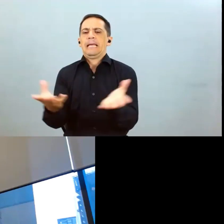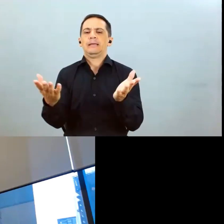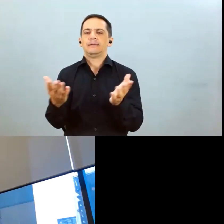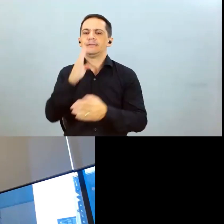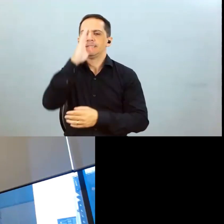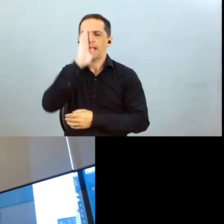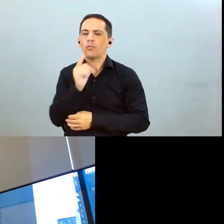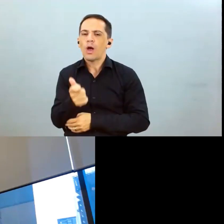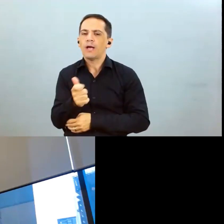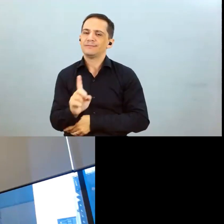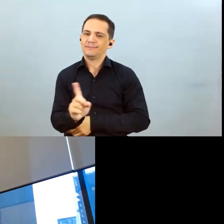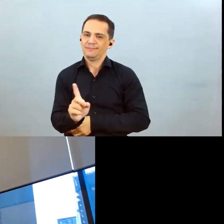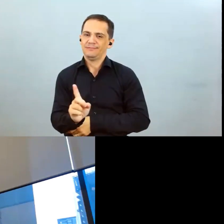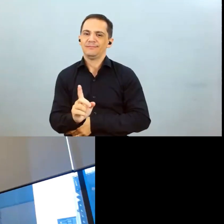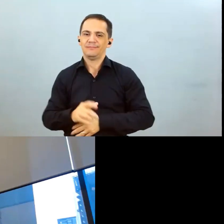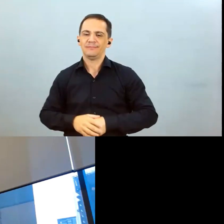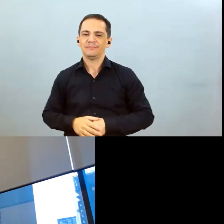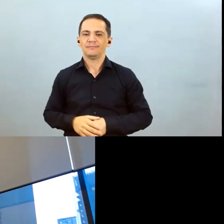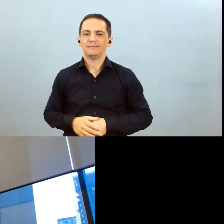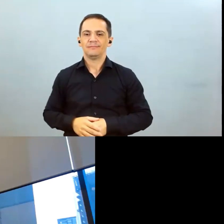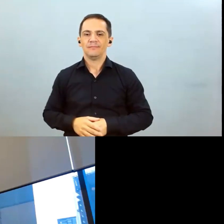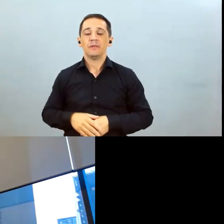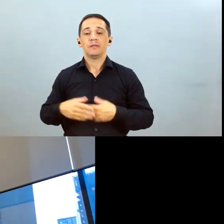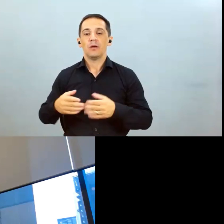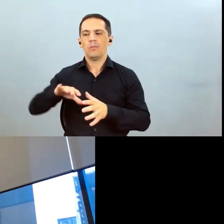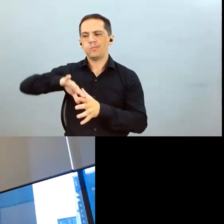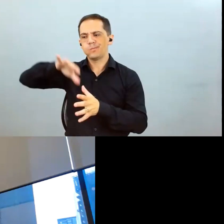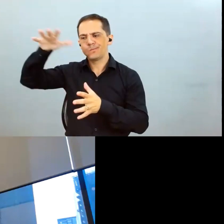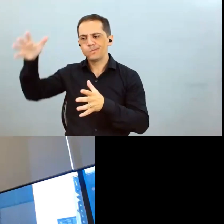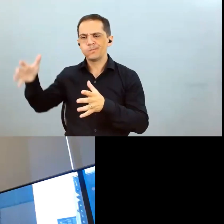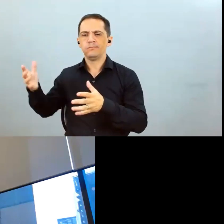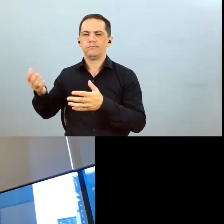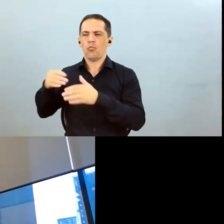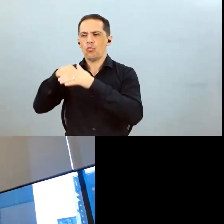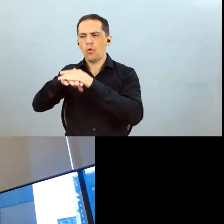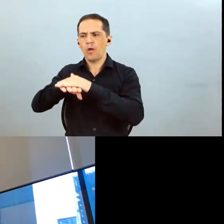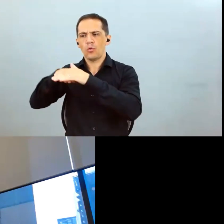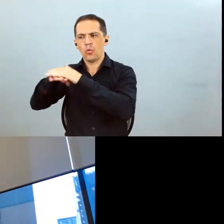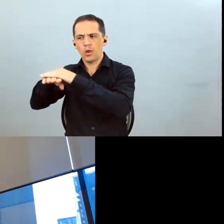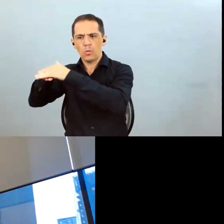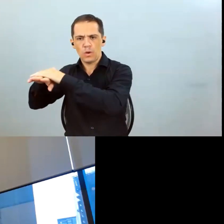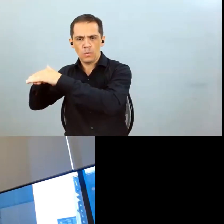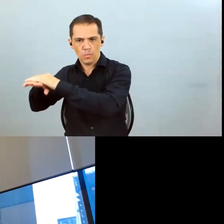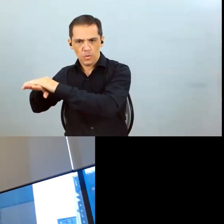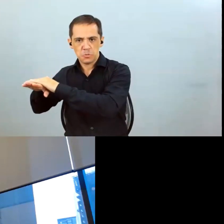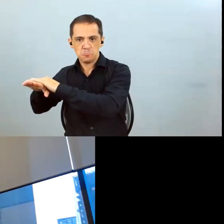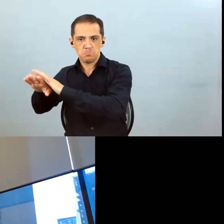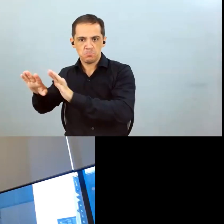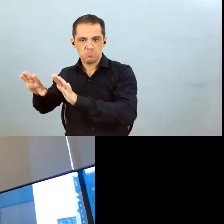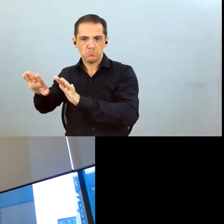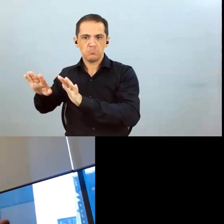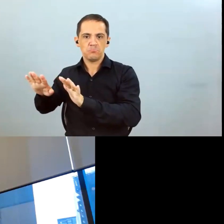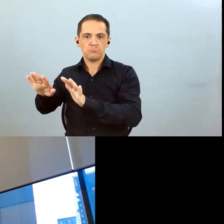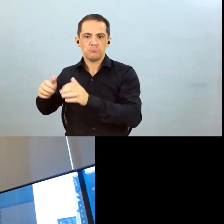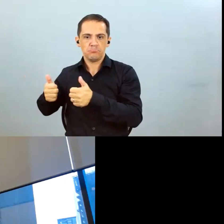investimentos em armazém em silos a companhia entende que talvez seja uma coisa estratégica para se